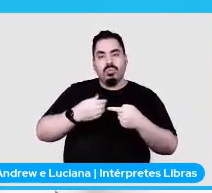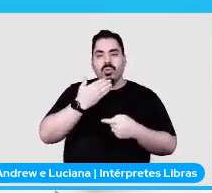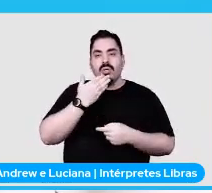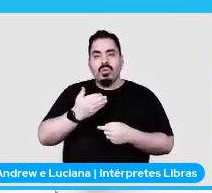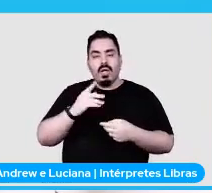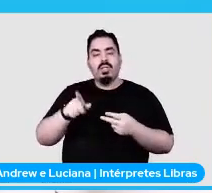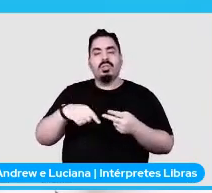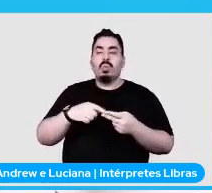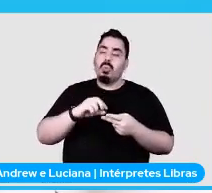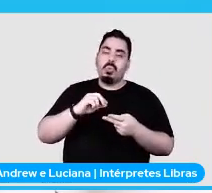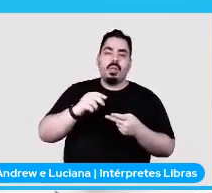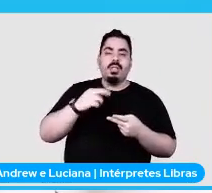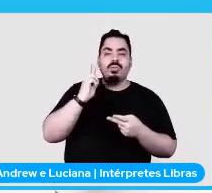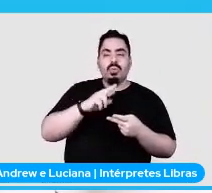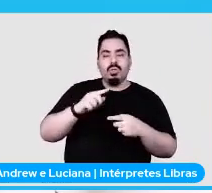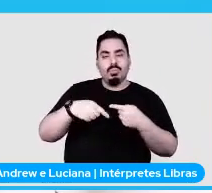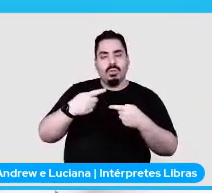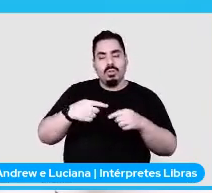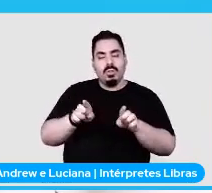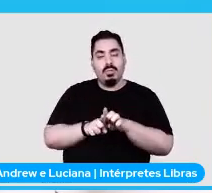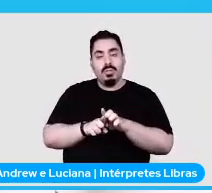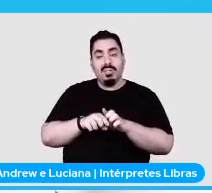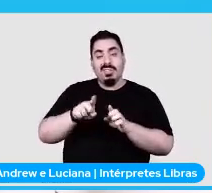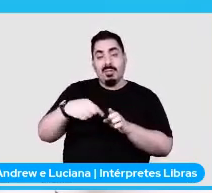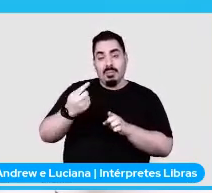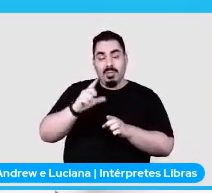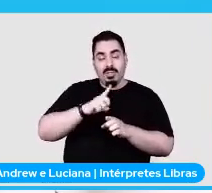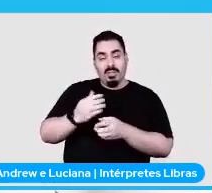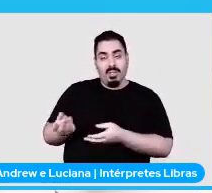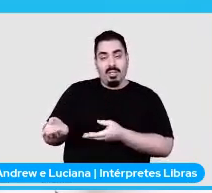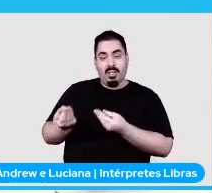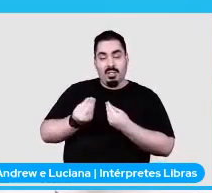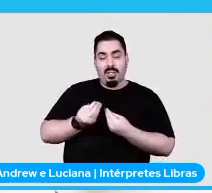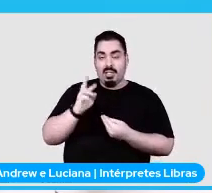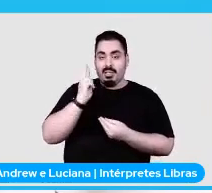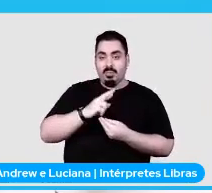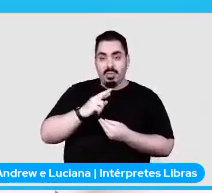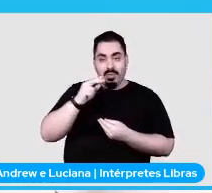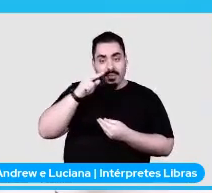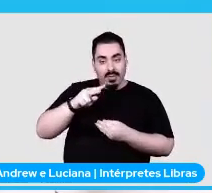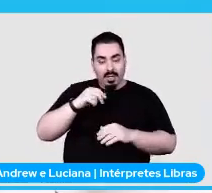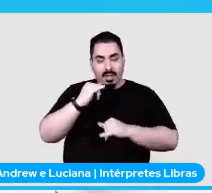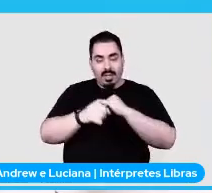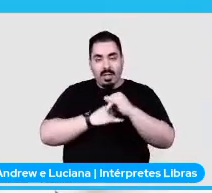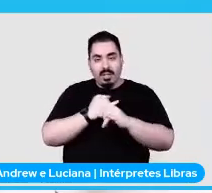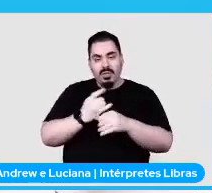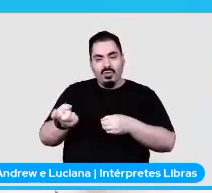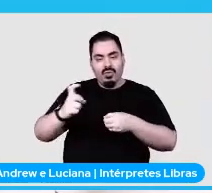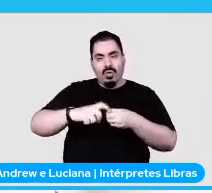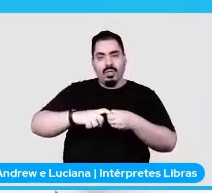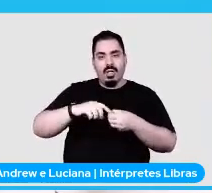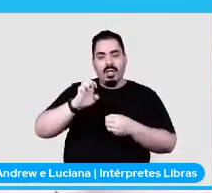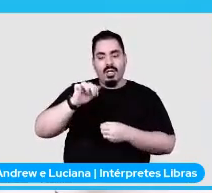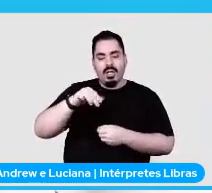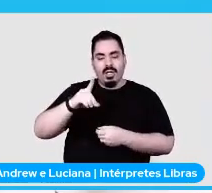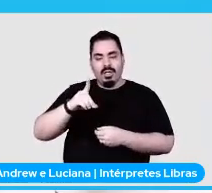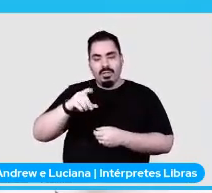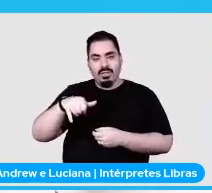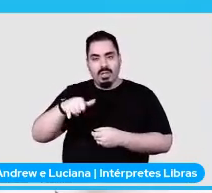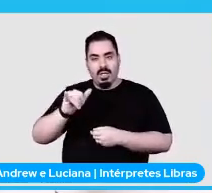resposta vem na internet, passa pelo medidorzinho de boa e volta para a engine, a engine joga essa resposta para a spider.